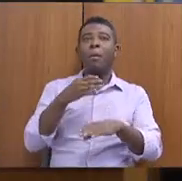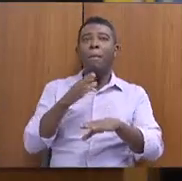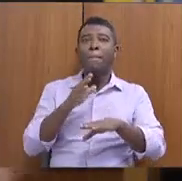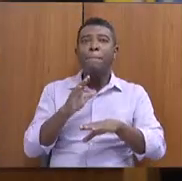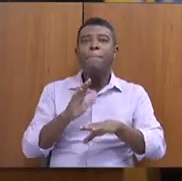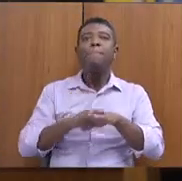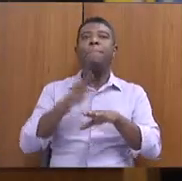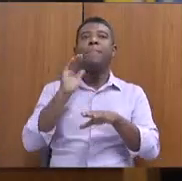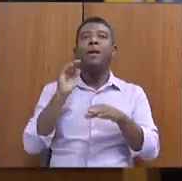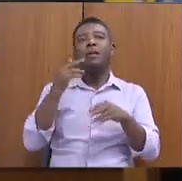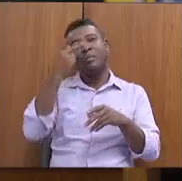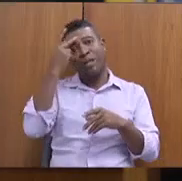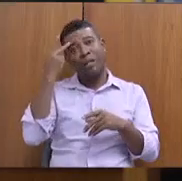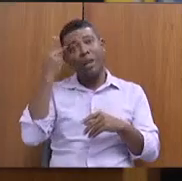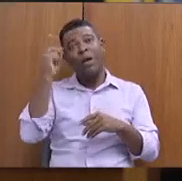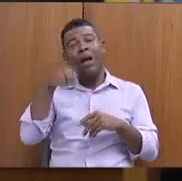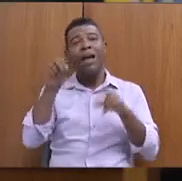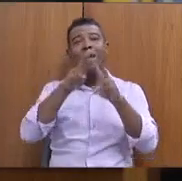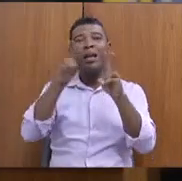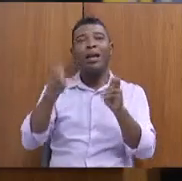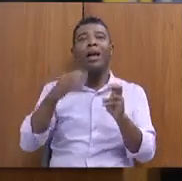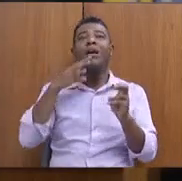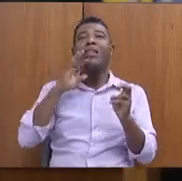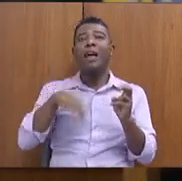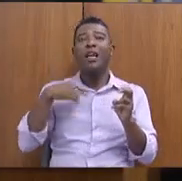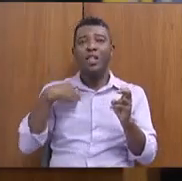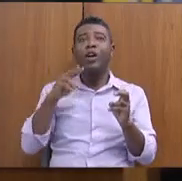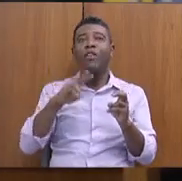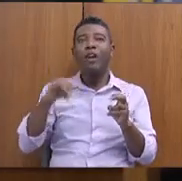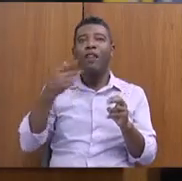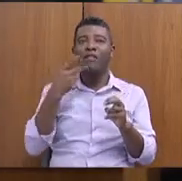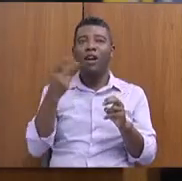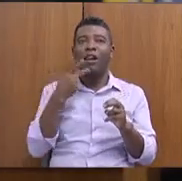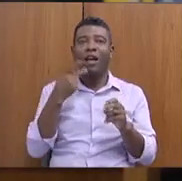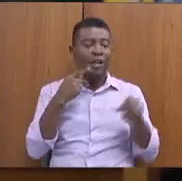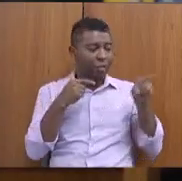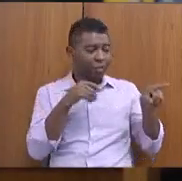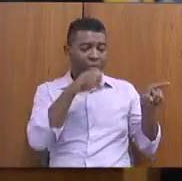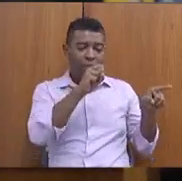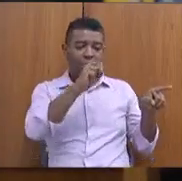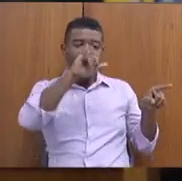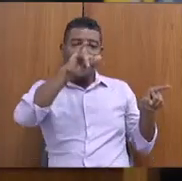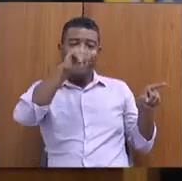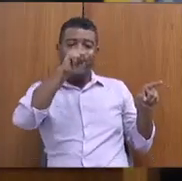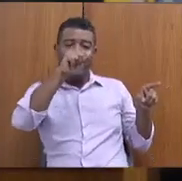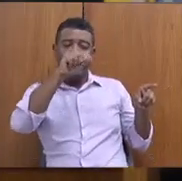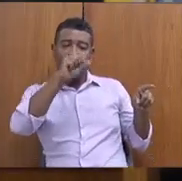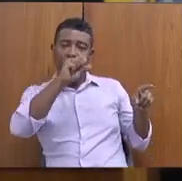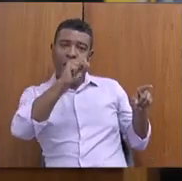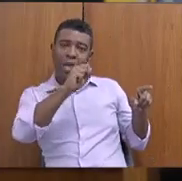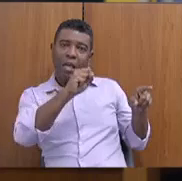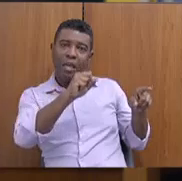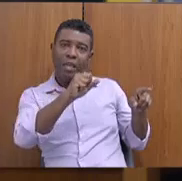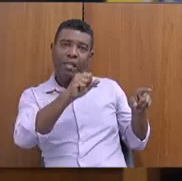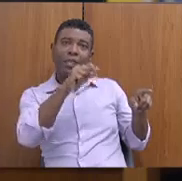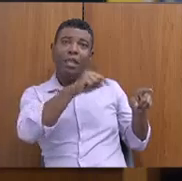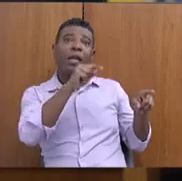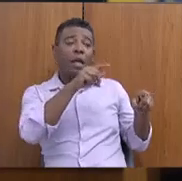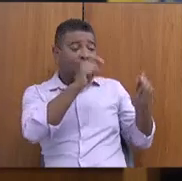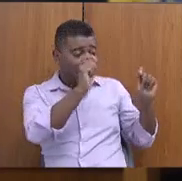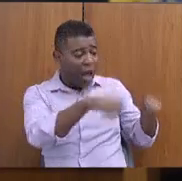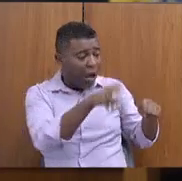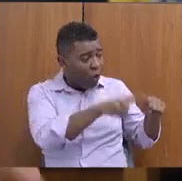questão que eu vou falar à tarde, de trabalho, emprego e renda, porque, a partir desses SIS, as famílias também vão poder usar águas para a produção.